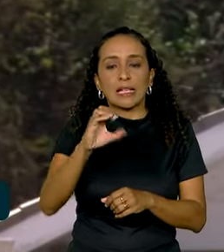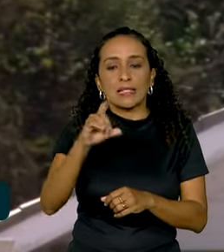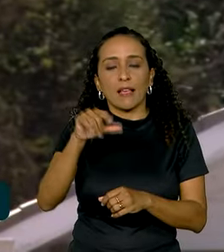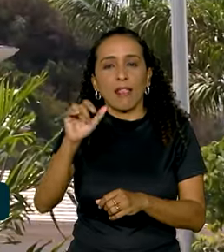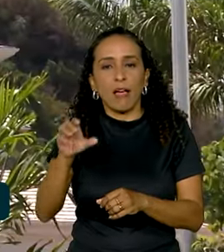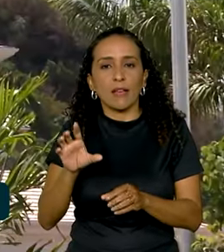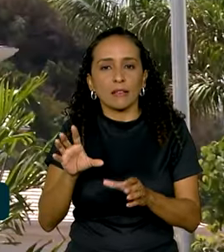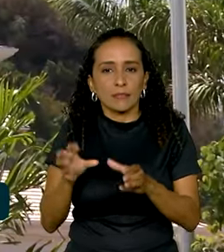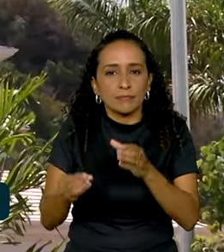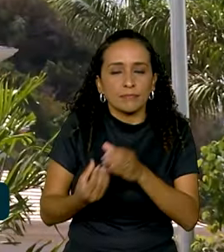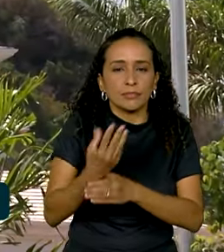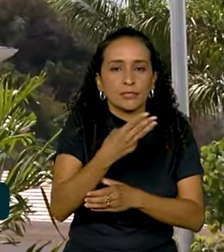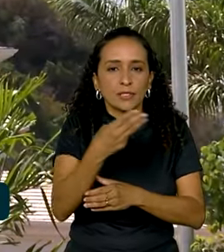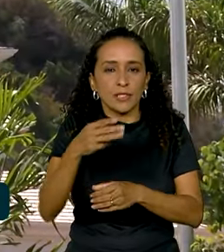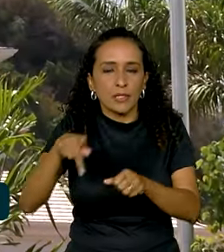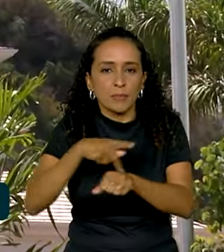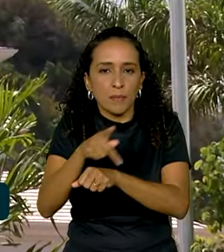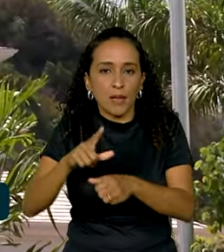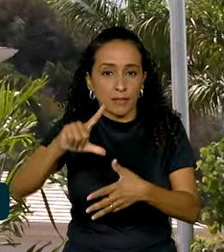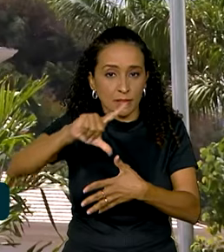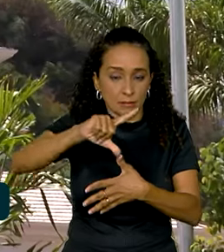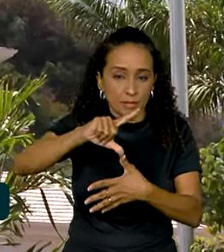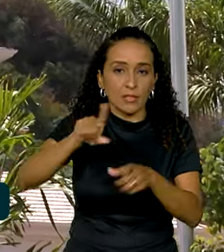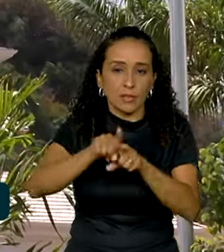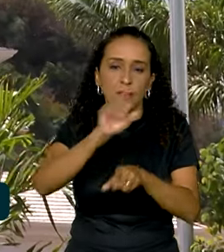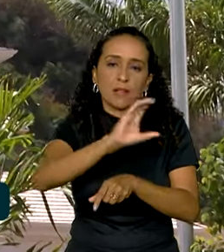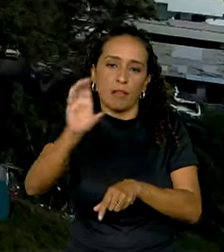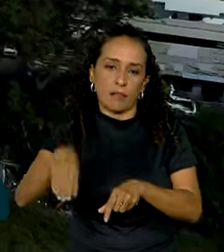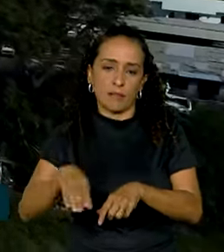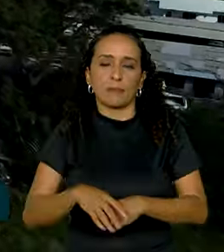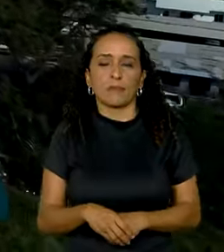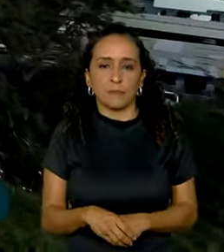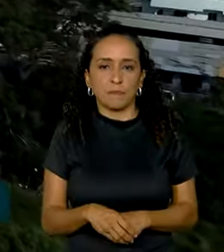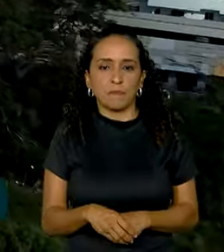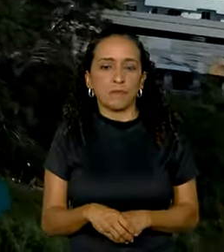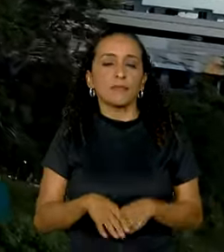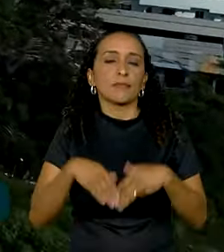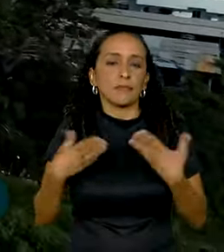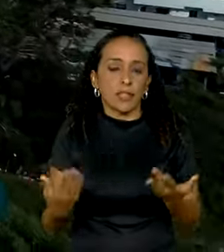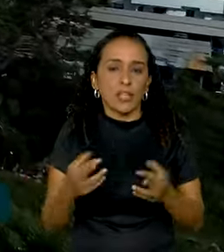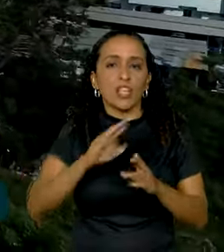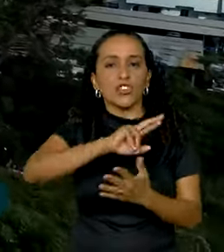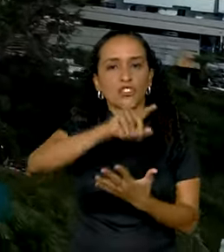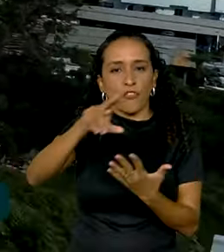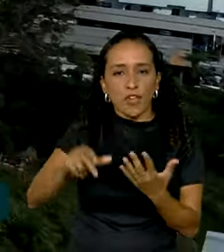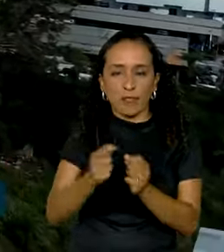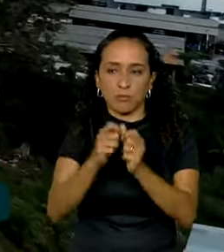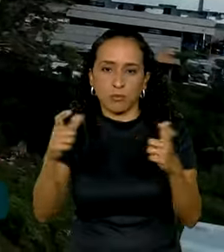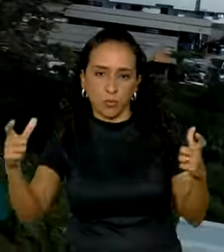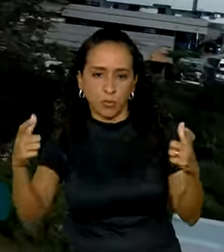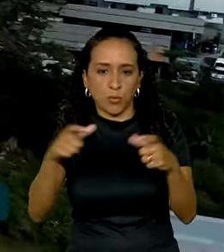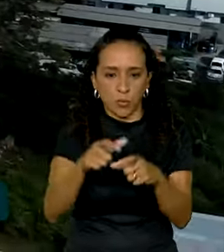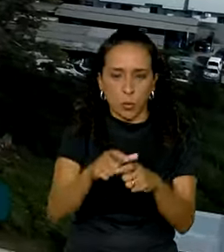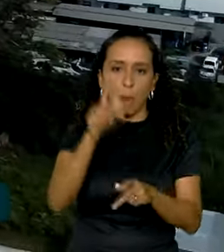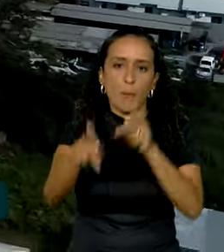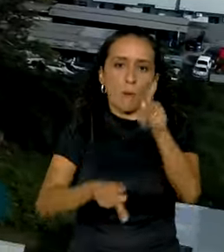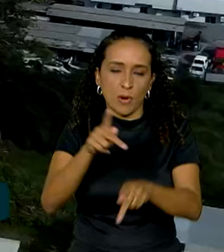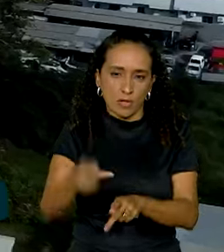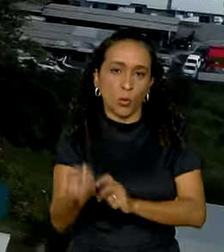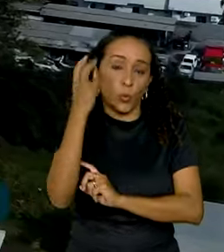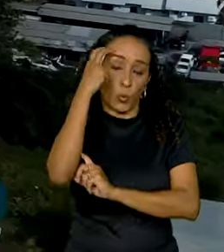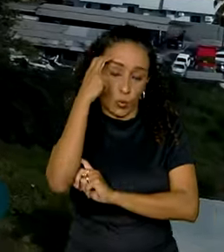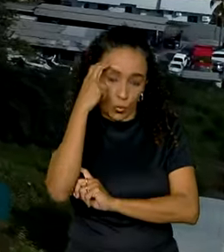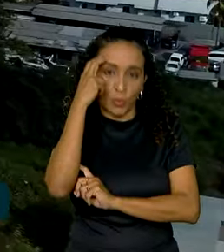todos os 33 países da América Latina e do Caribe. Apesar das diferenças de tamanho, população e